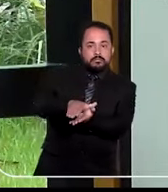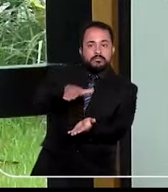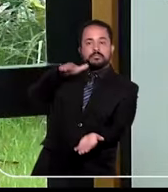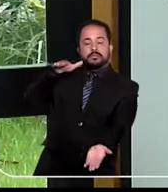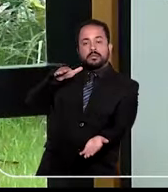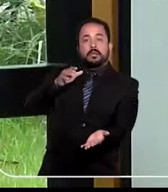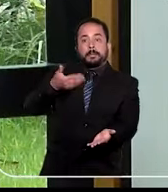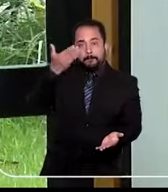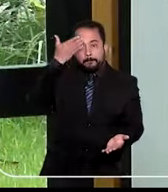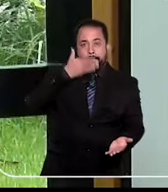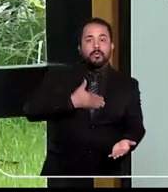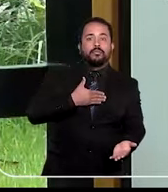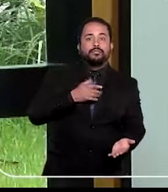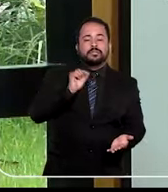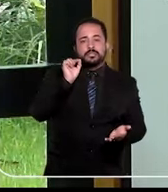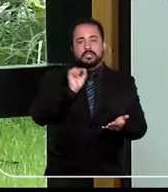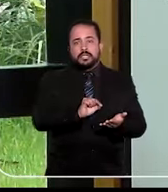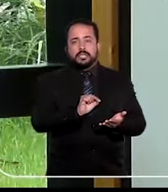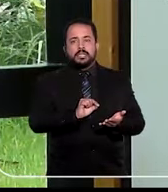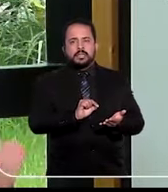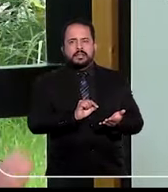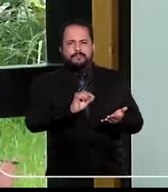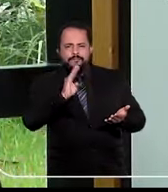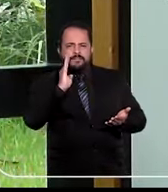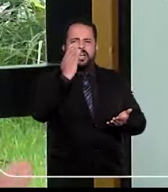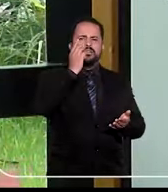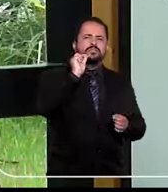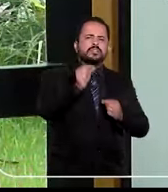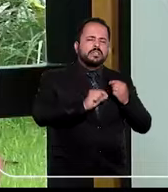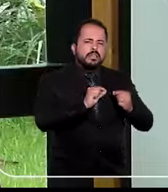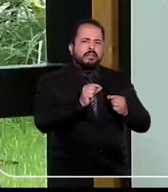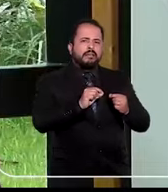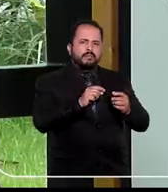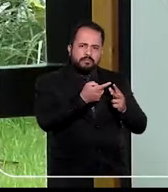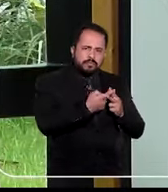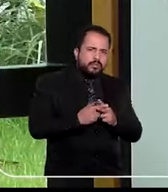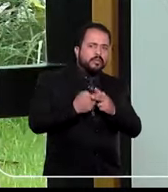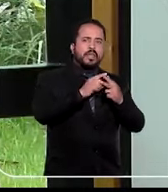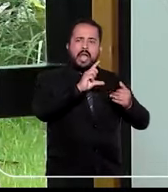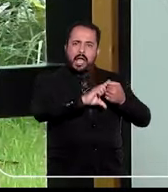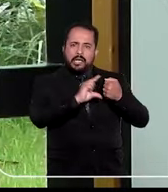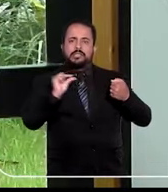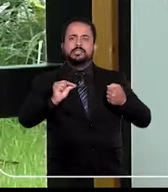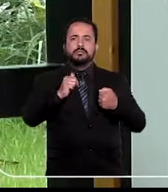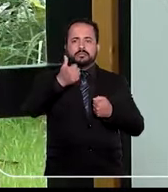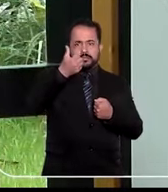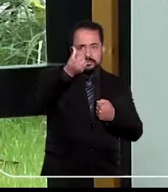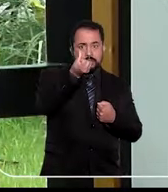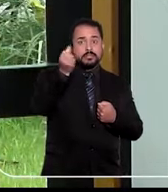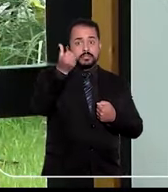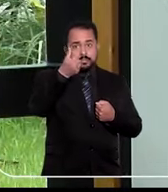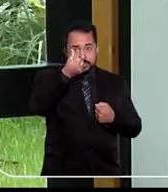traga aos autos para que comprove uma daquelas hipóteses previstas no artigo